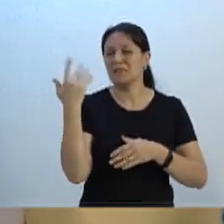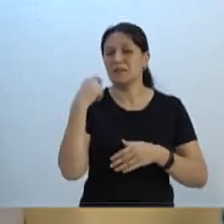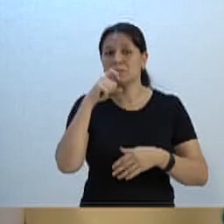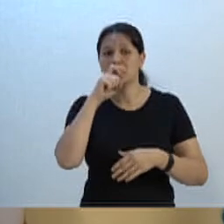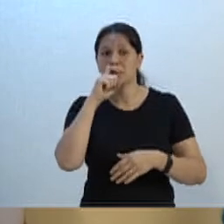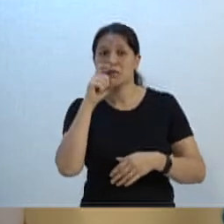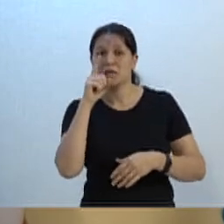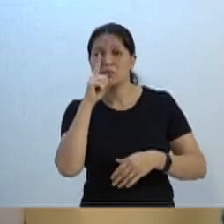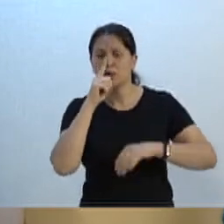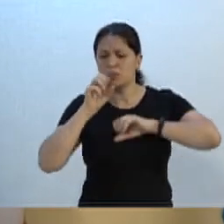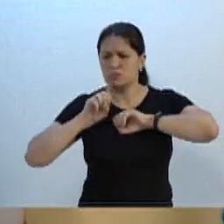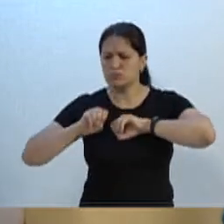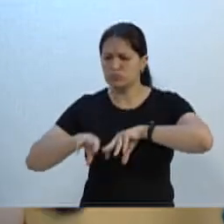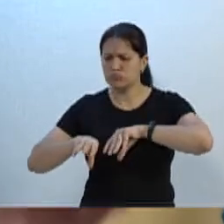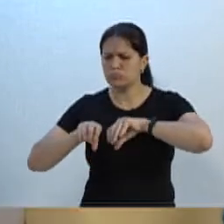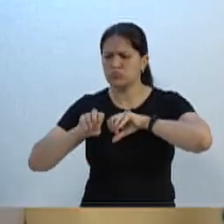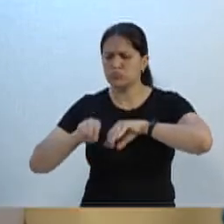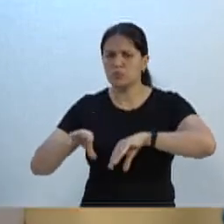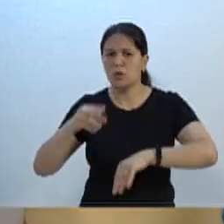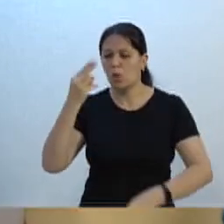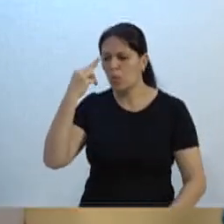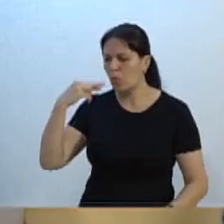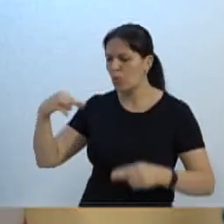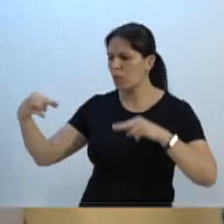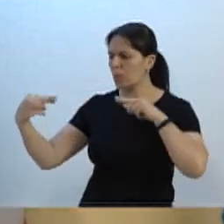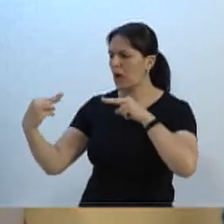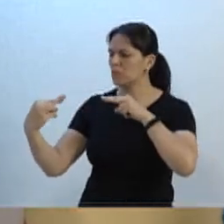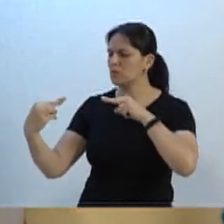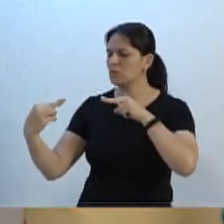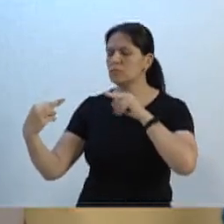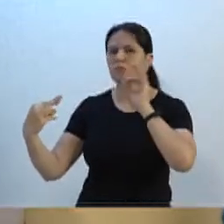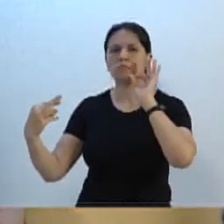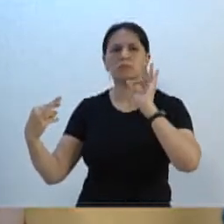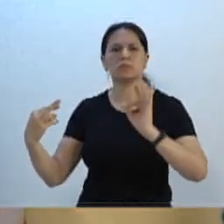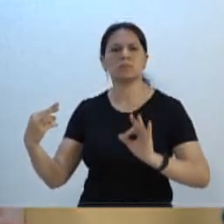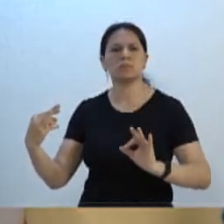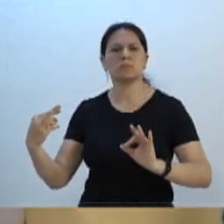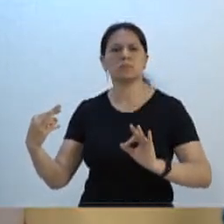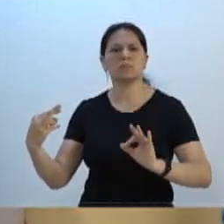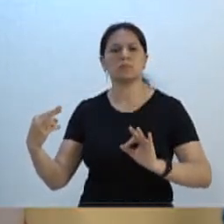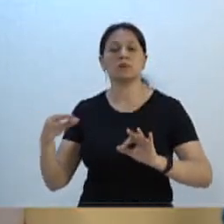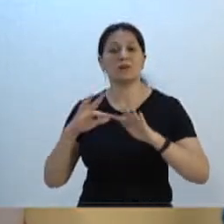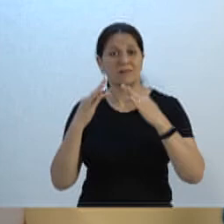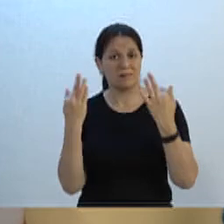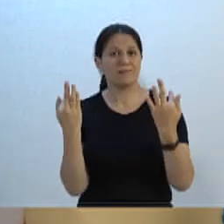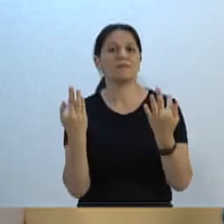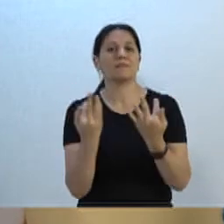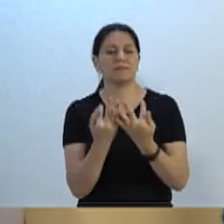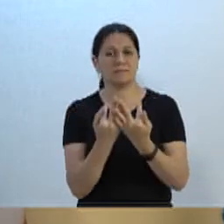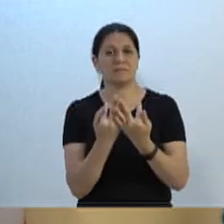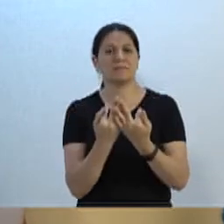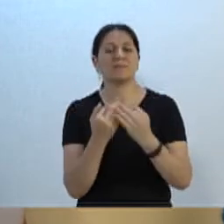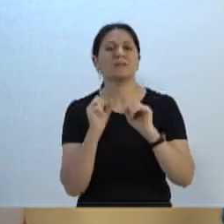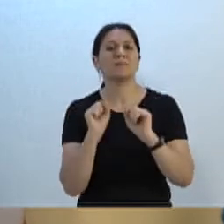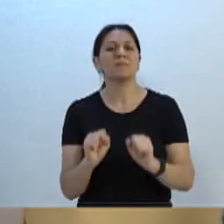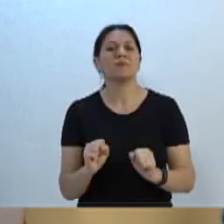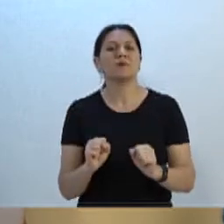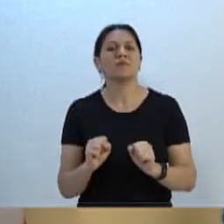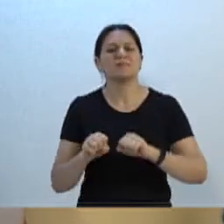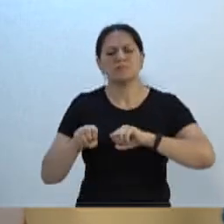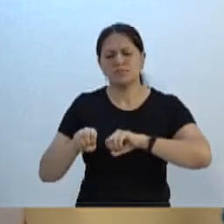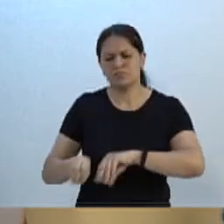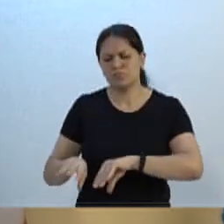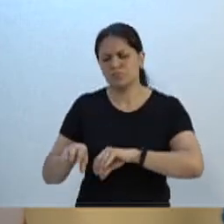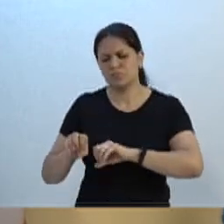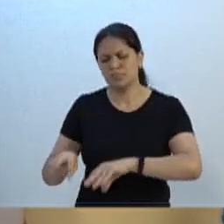e a mãe educavam com um simples olhar, para que essa família possa criar filhos